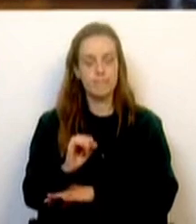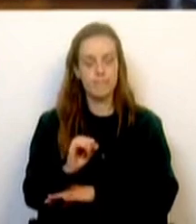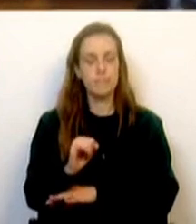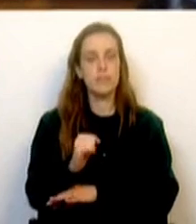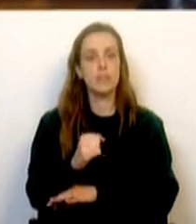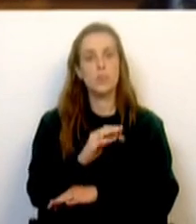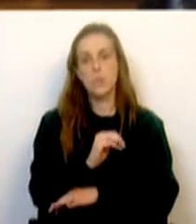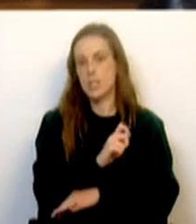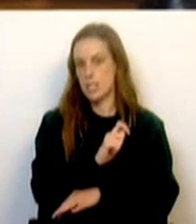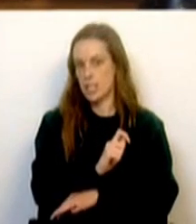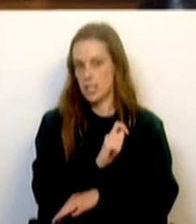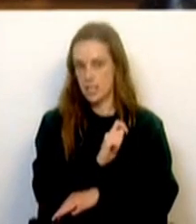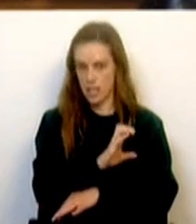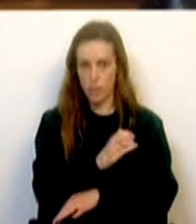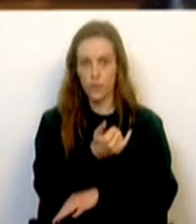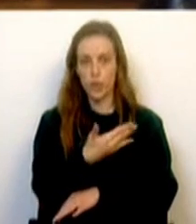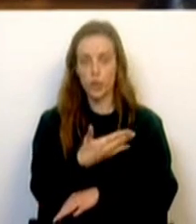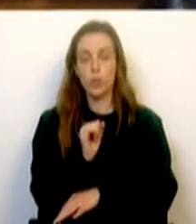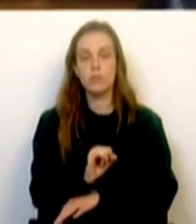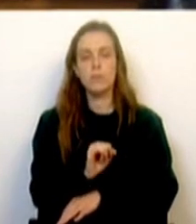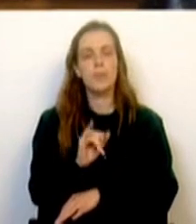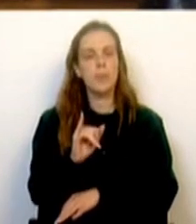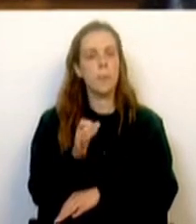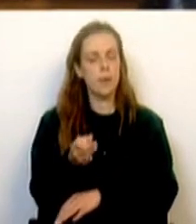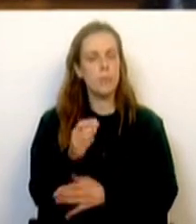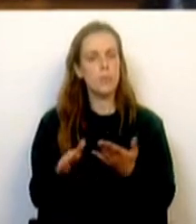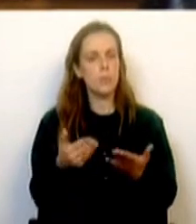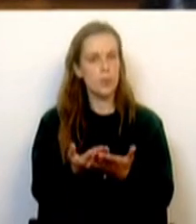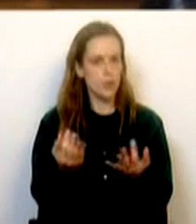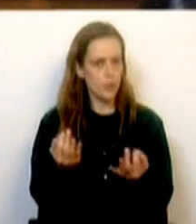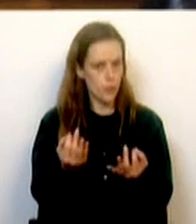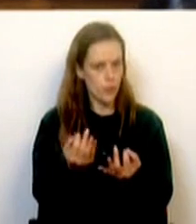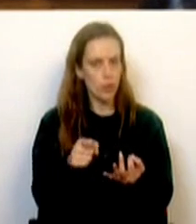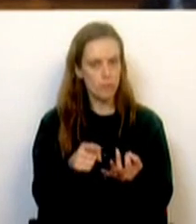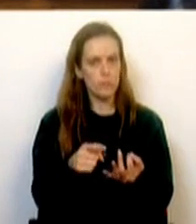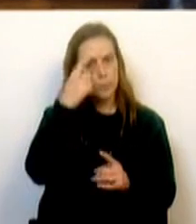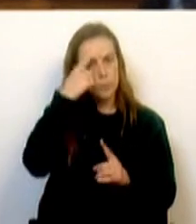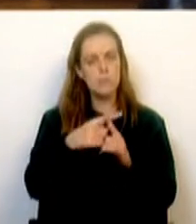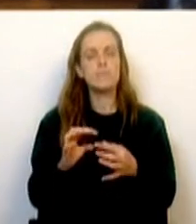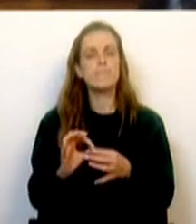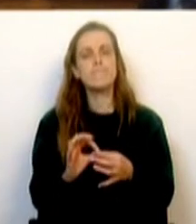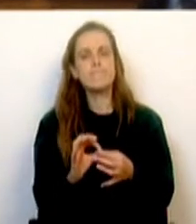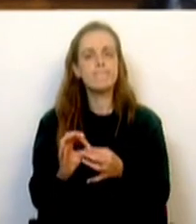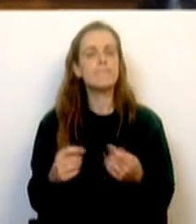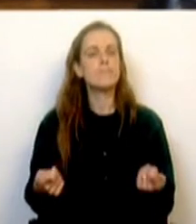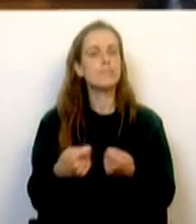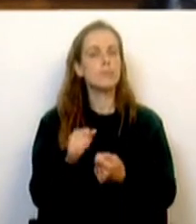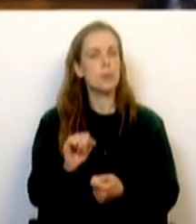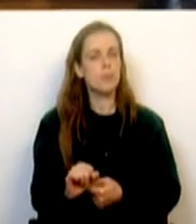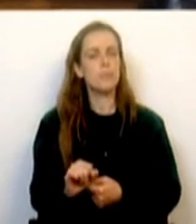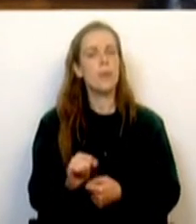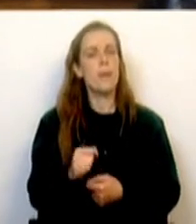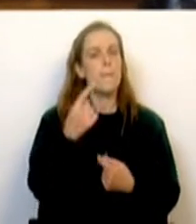2022, a IP apresentou uma proposta para a parceria público-privada. A 12 de janeiro de